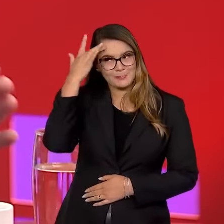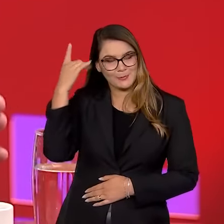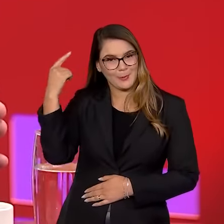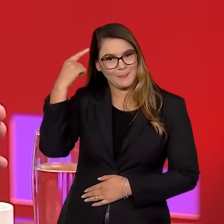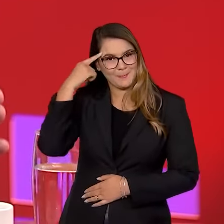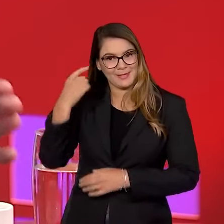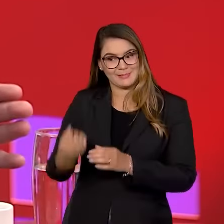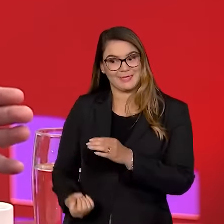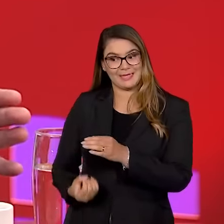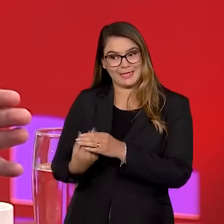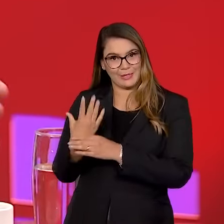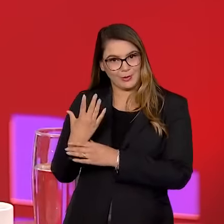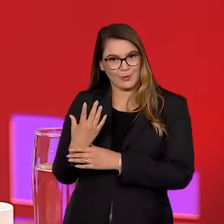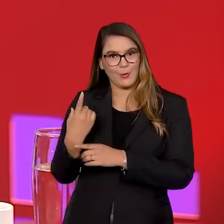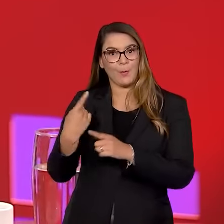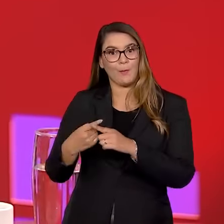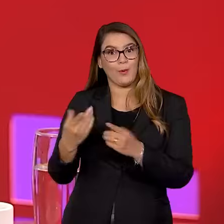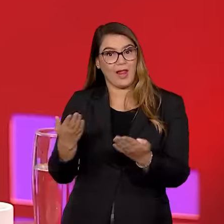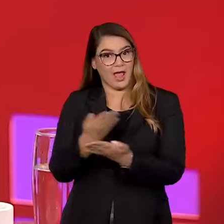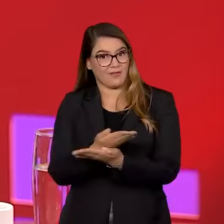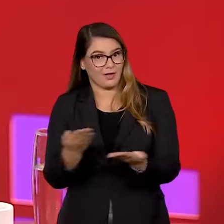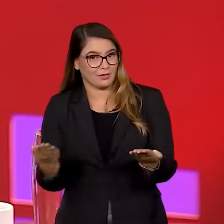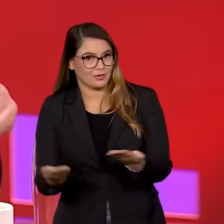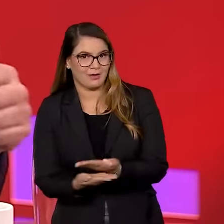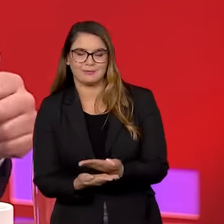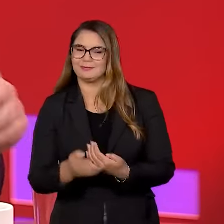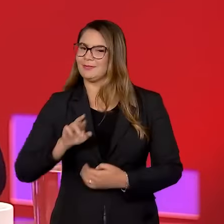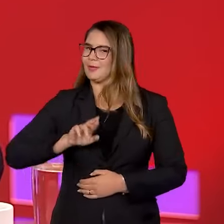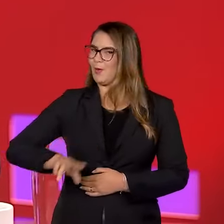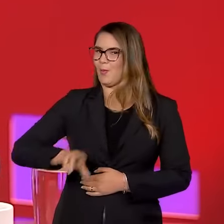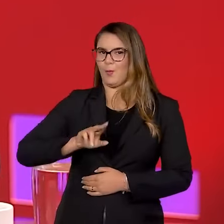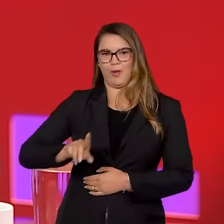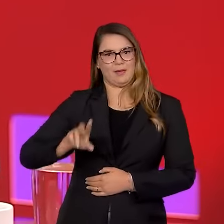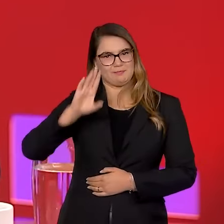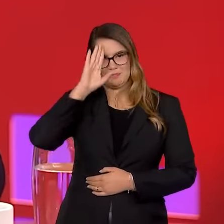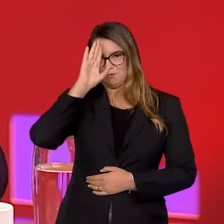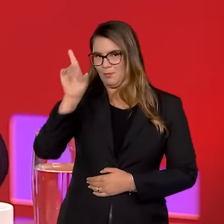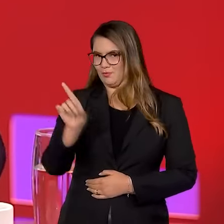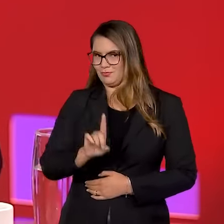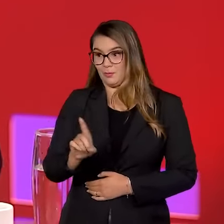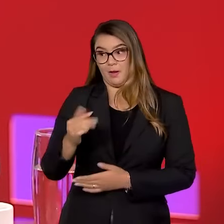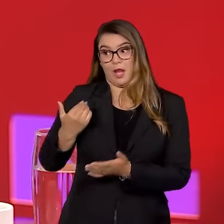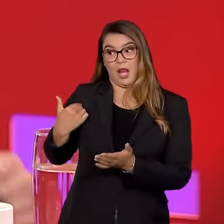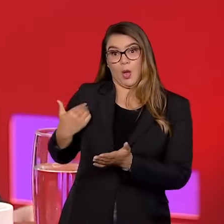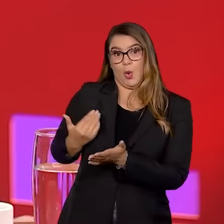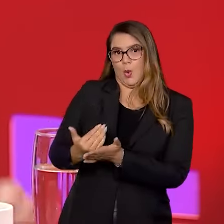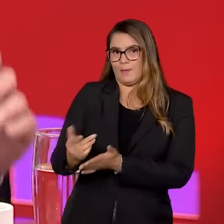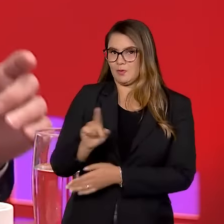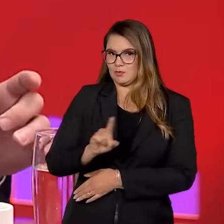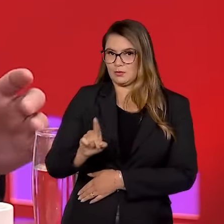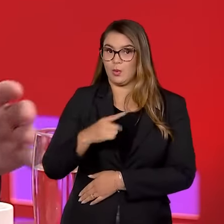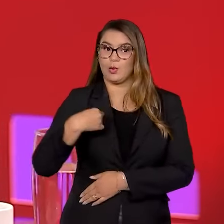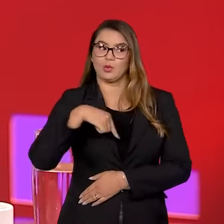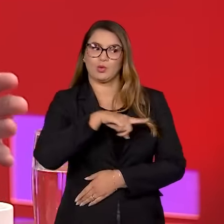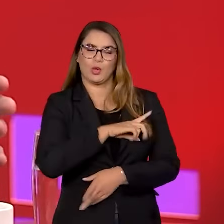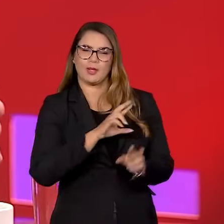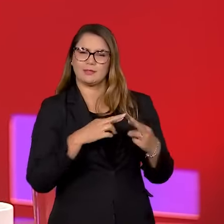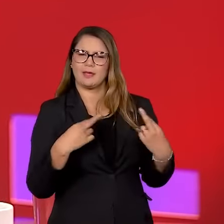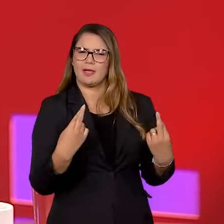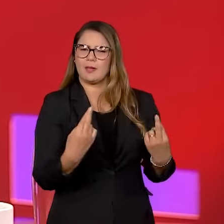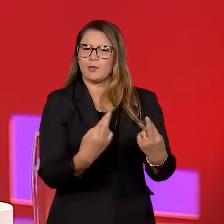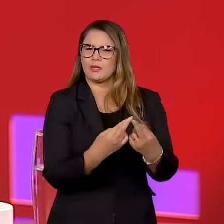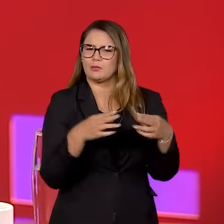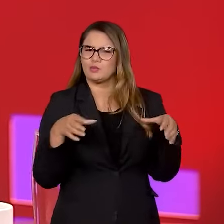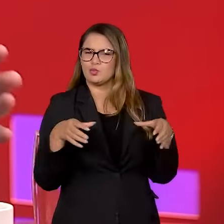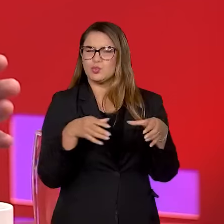acha que a origem está ligada diretamente à Lava Jato. Ah, não está. Não só e nem principalmente, pelo menos no início, né? Nós nos reunimos, na época,